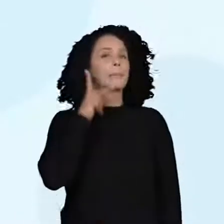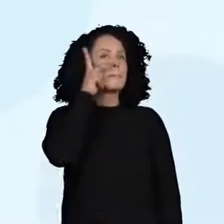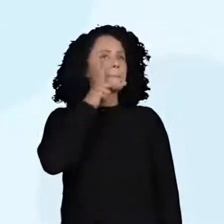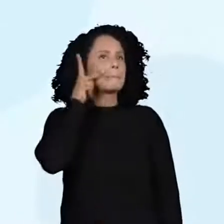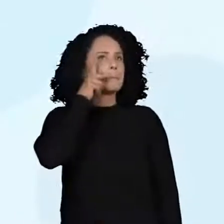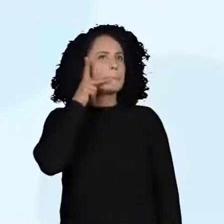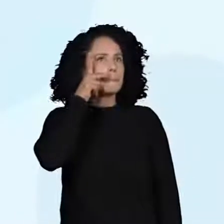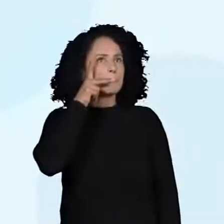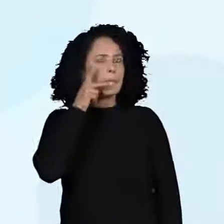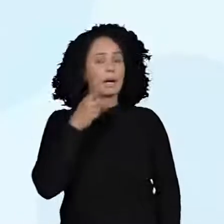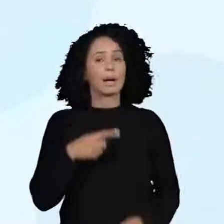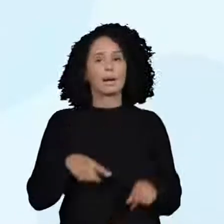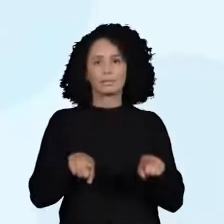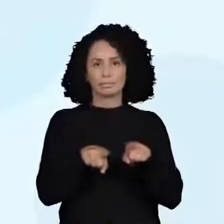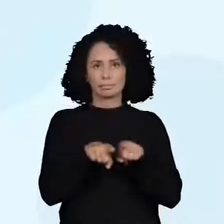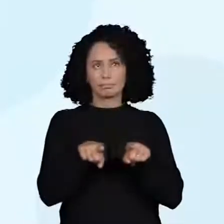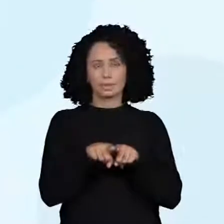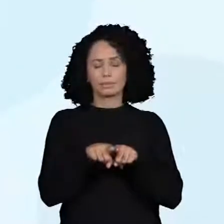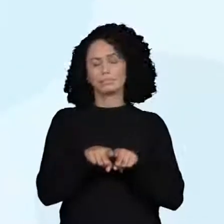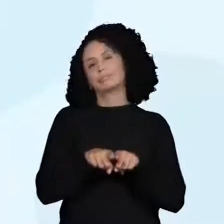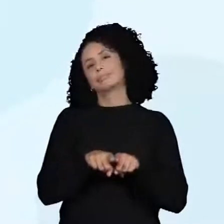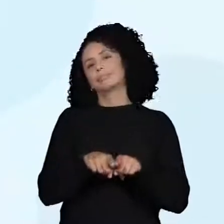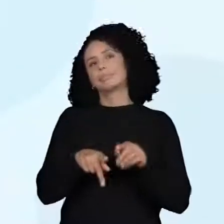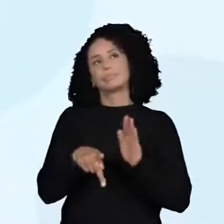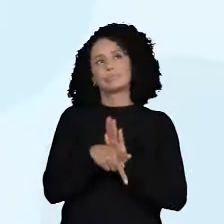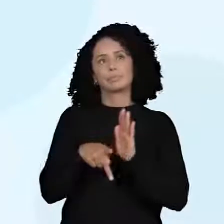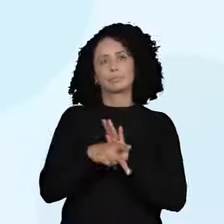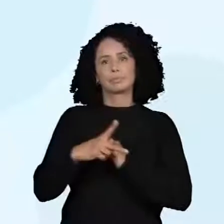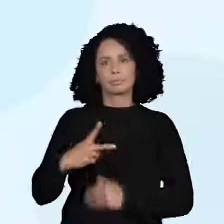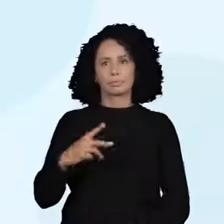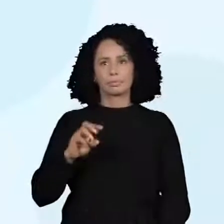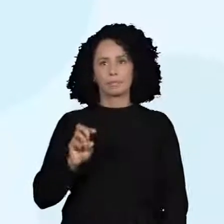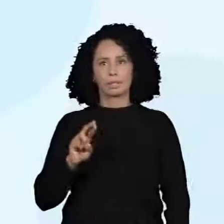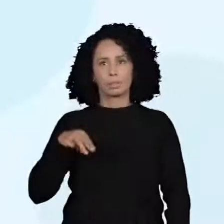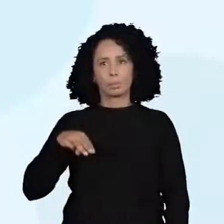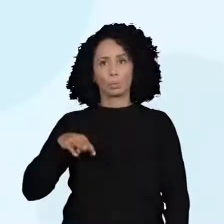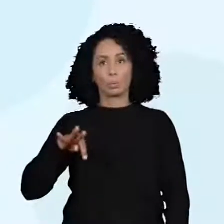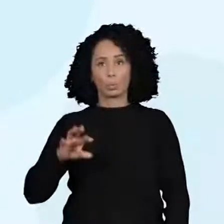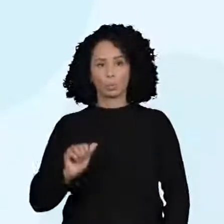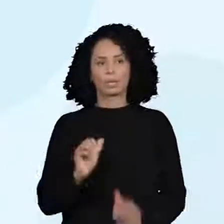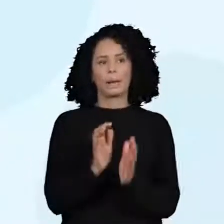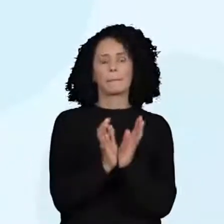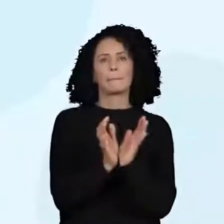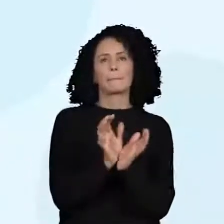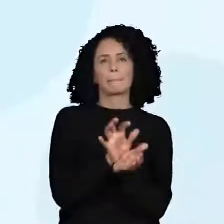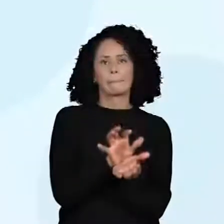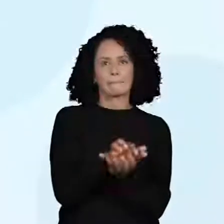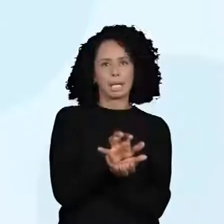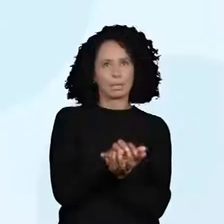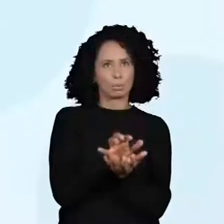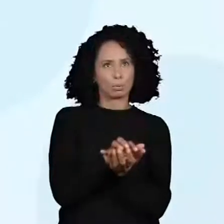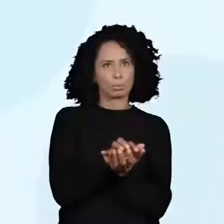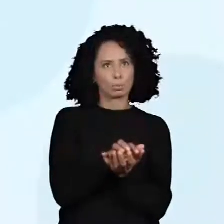No Pernambuco e Paraíba. Troca direta ou simplesmente troca.